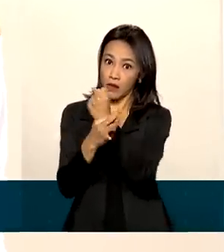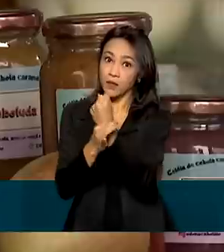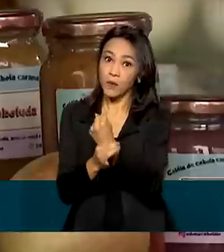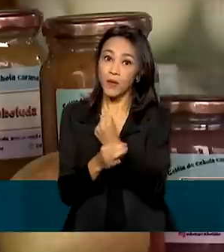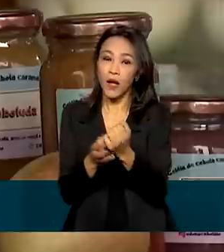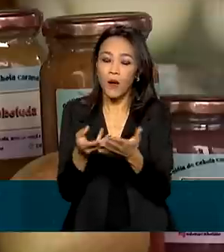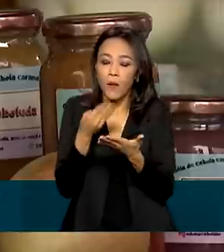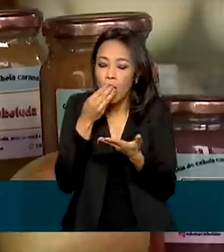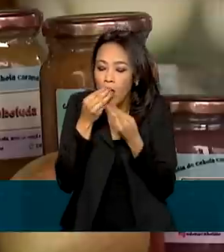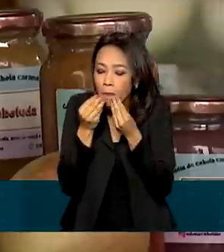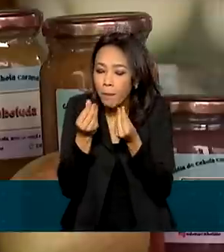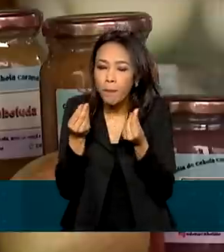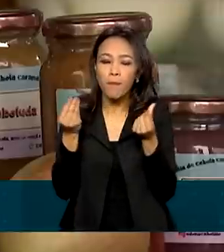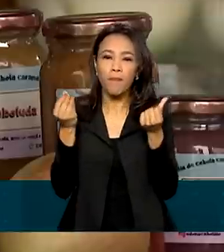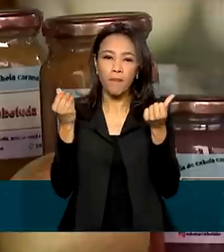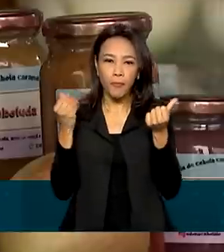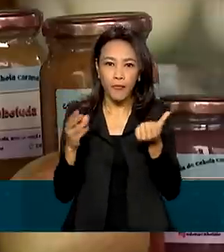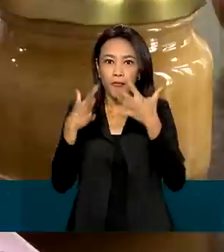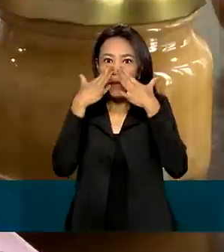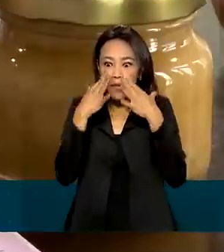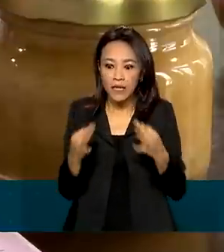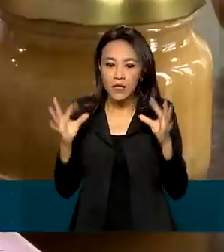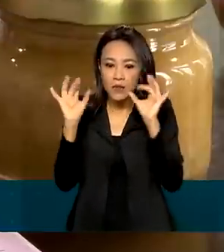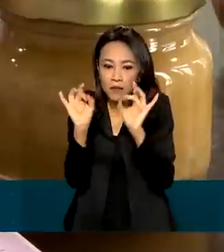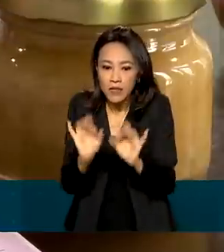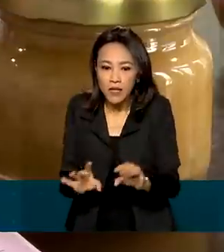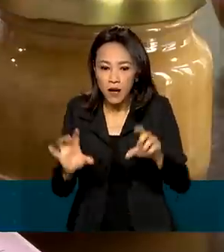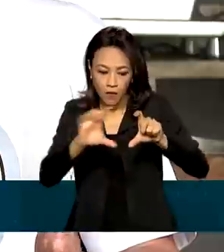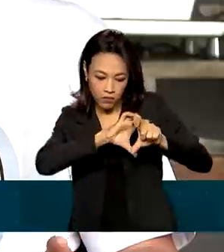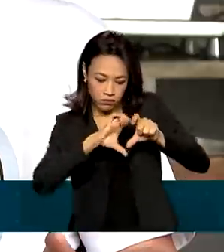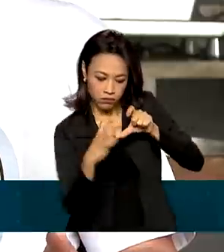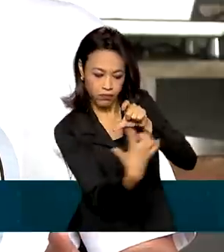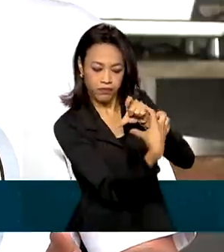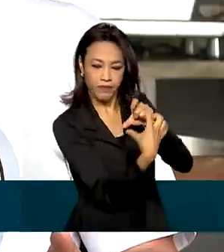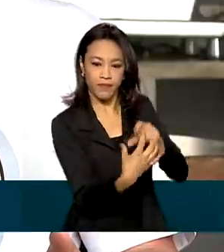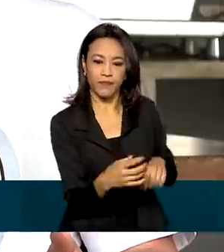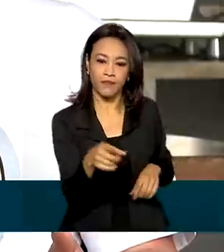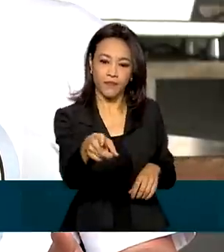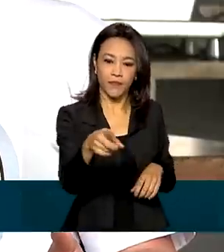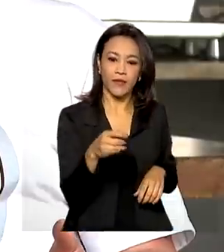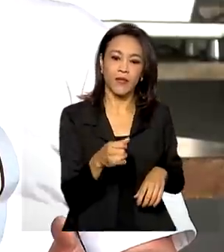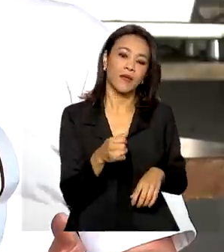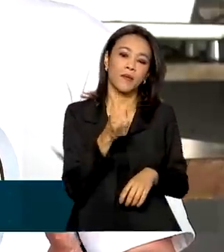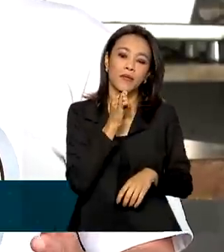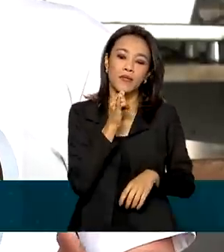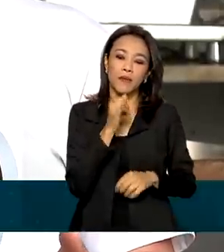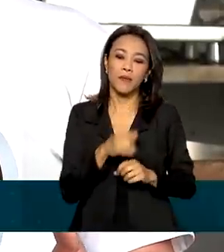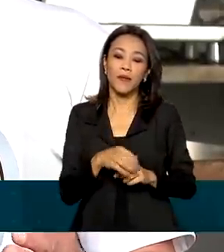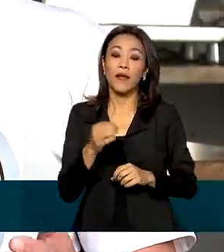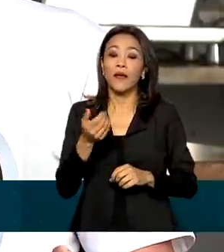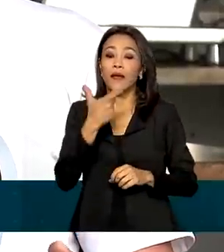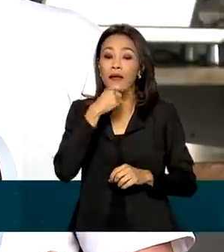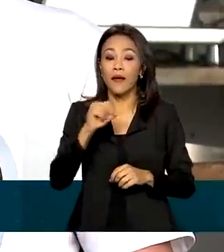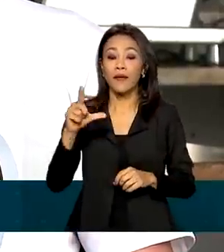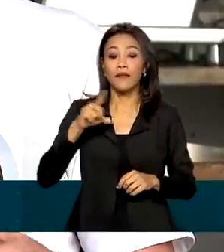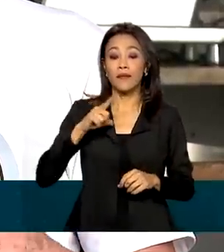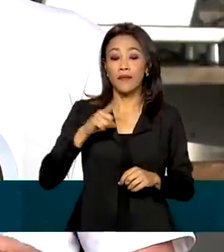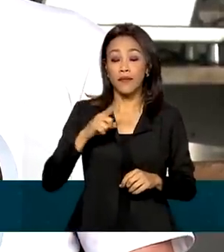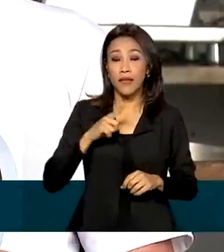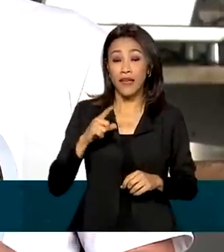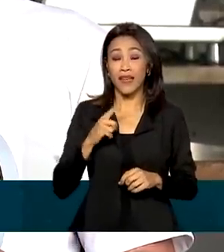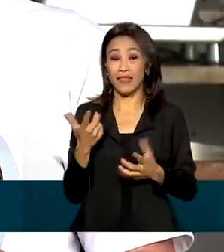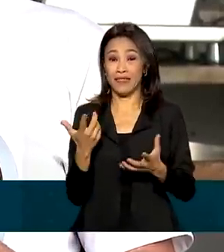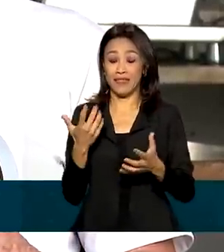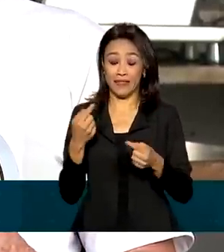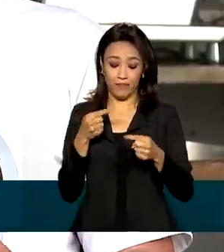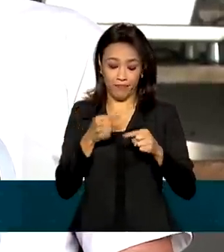sabor, a equipe tem atenção especial às embalagens. Quem tem intolerância à lactose, quem tem